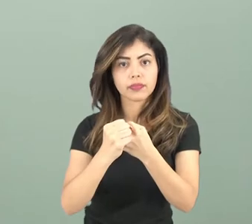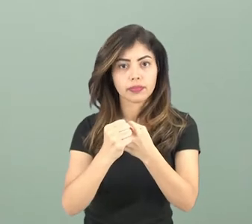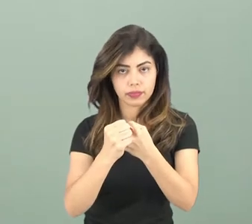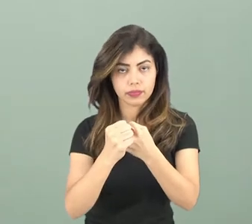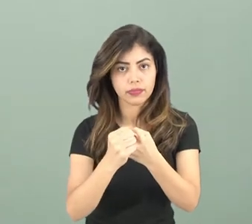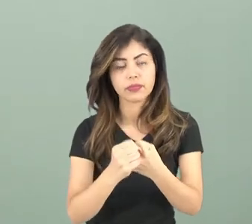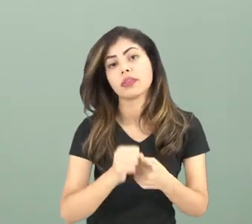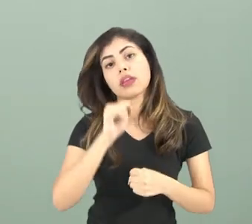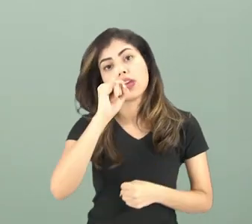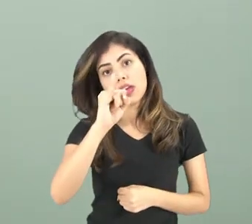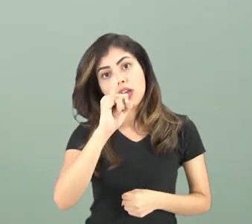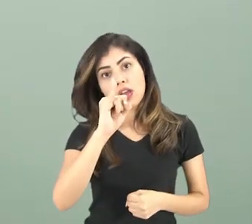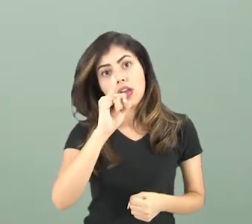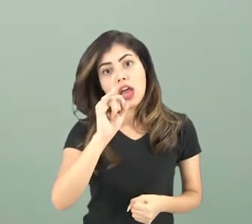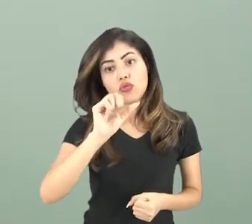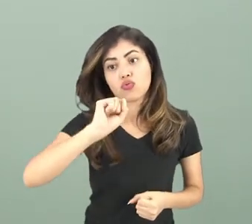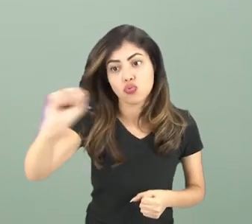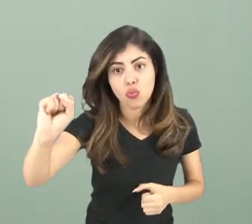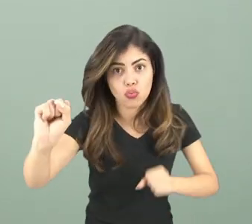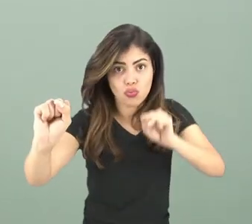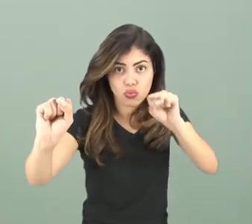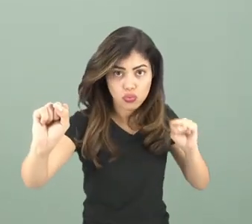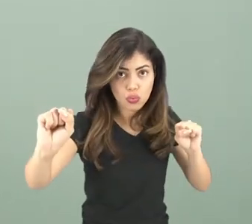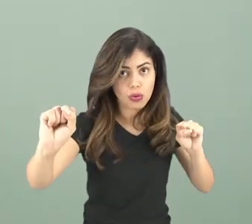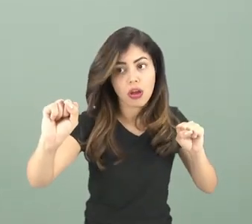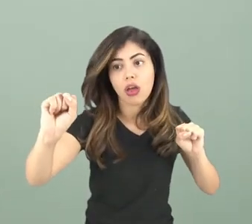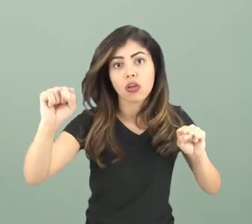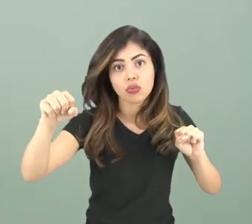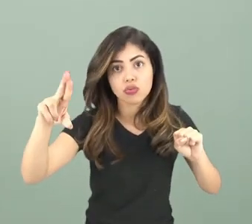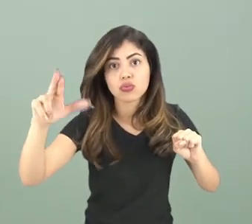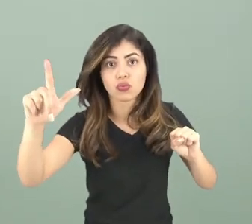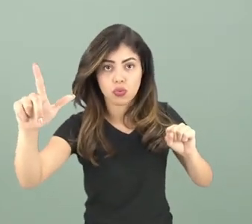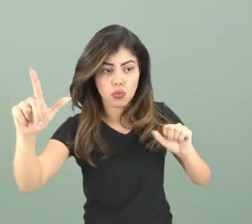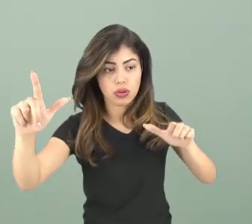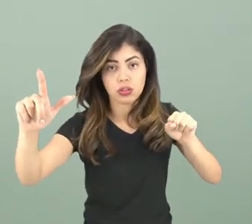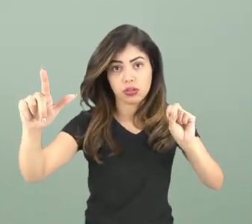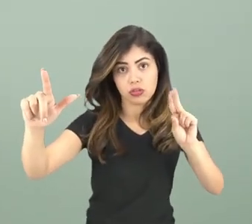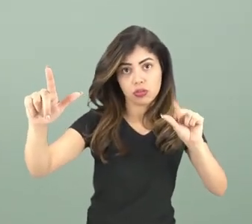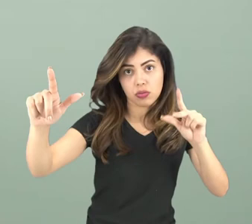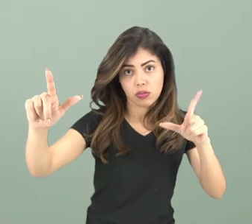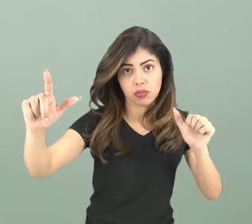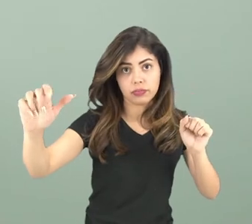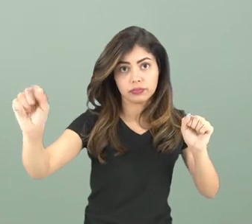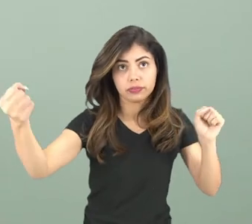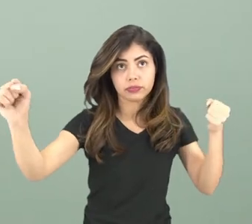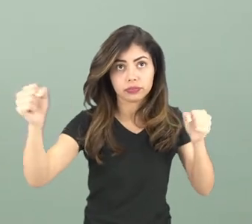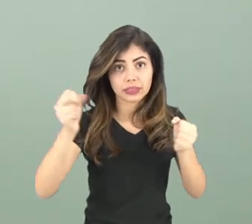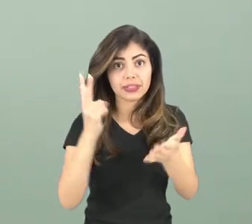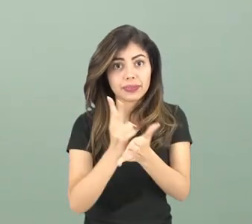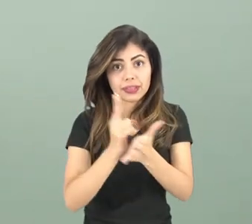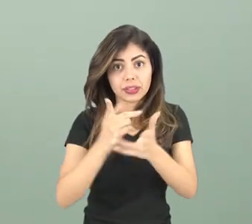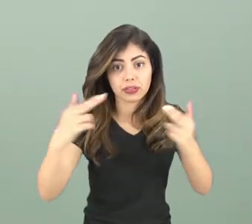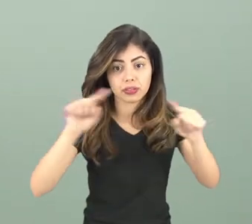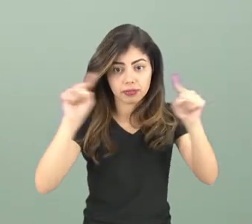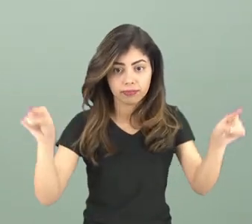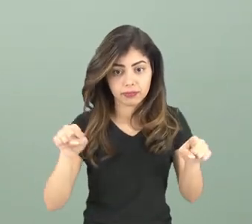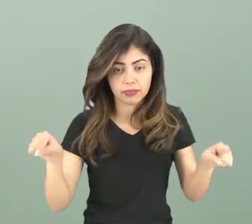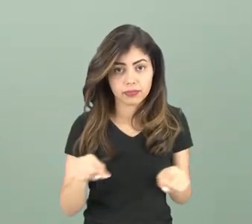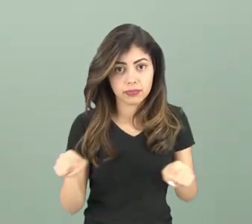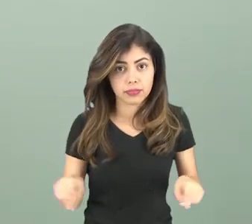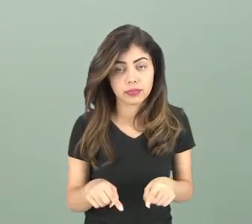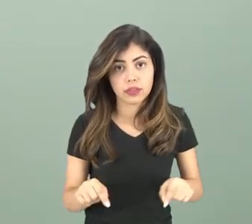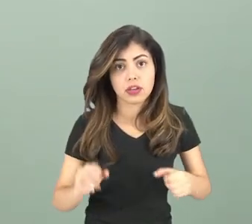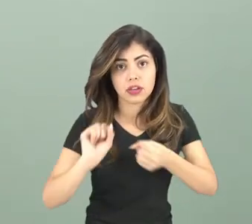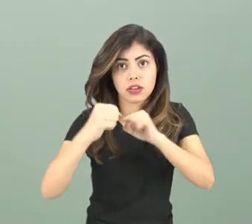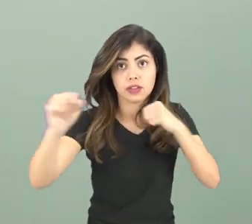aproximar. Se tu aproxima sul e sul, aí você vai ter que as linhas estão atuando da mesma forma, ambas entrando,